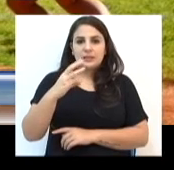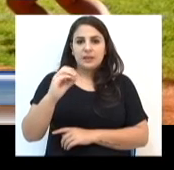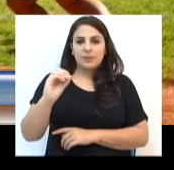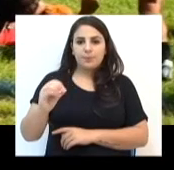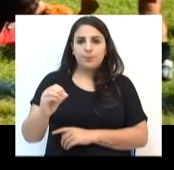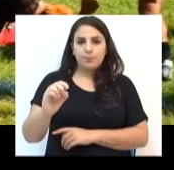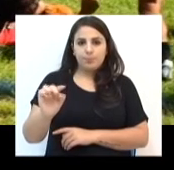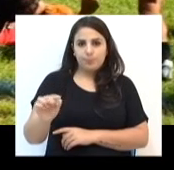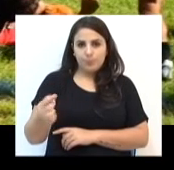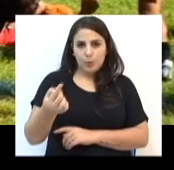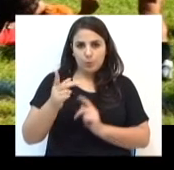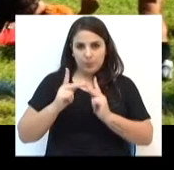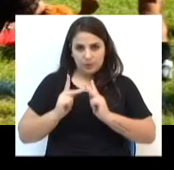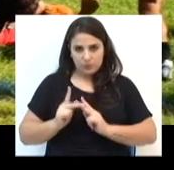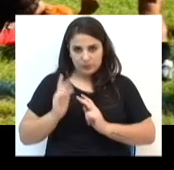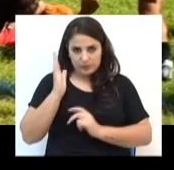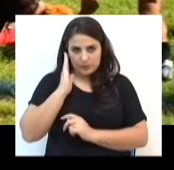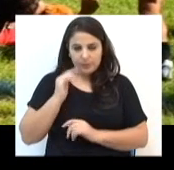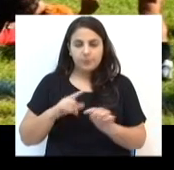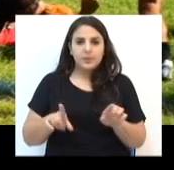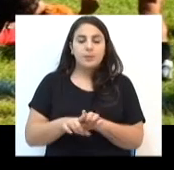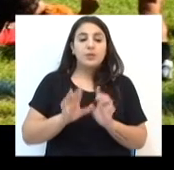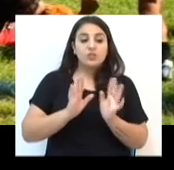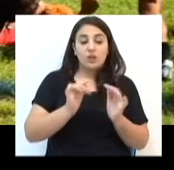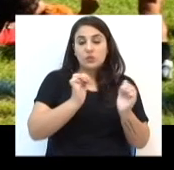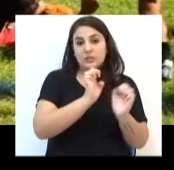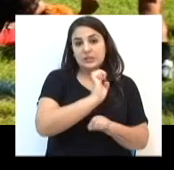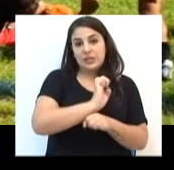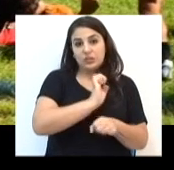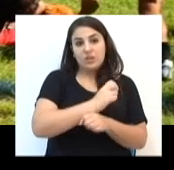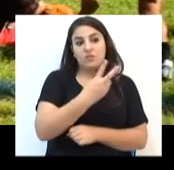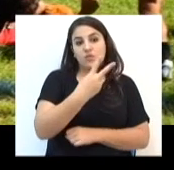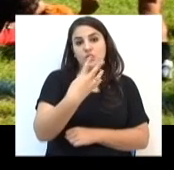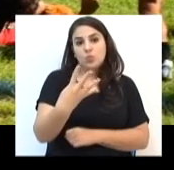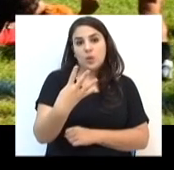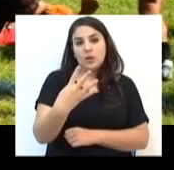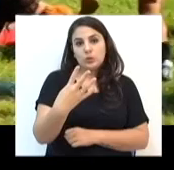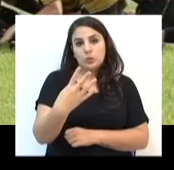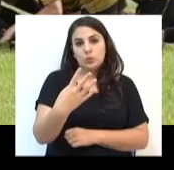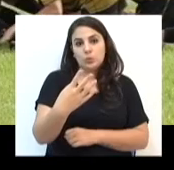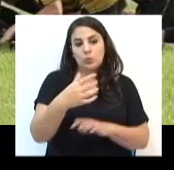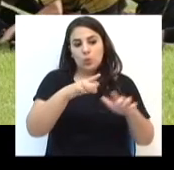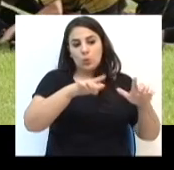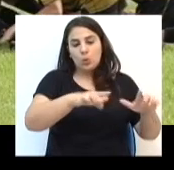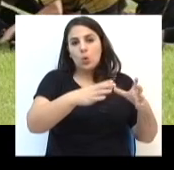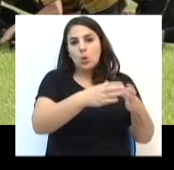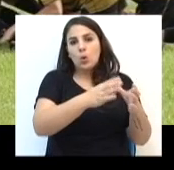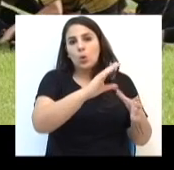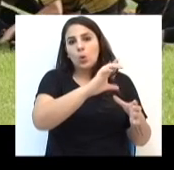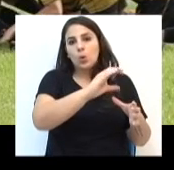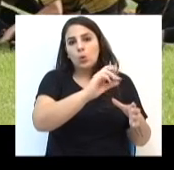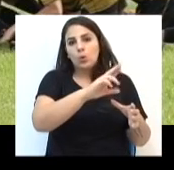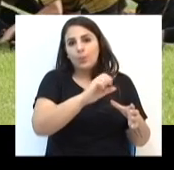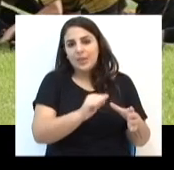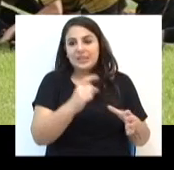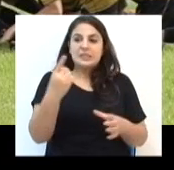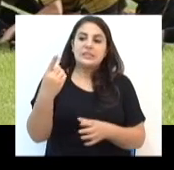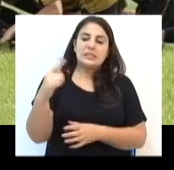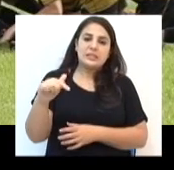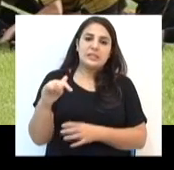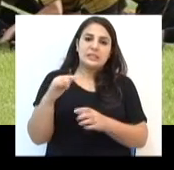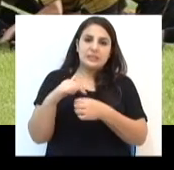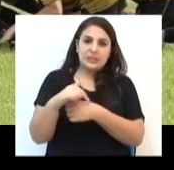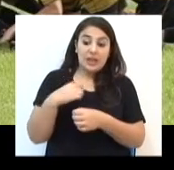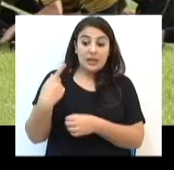adeptos. Já o estado tem 24 clubes em 17 cidades. Aqui, a equipe começou a treinar há